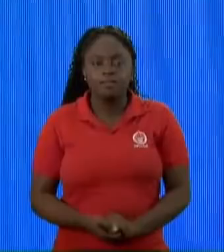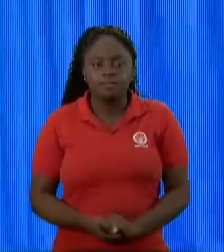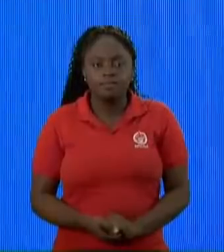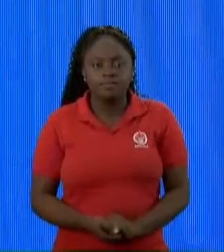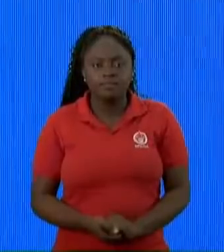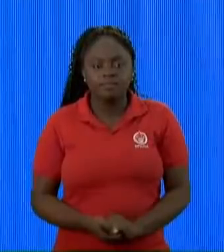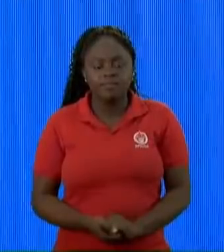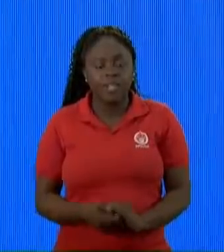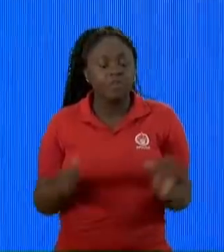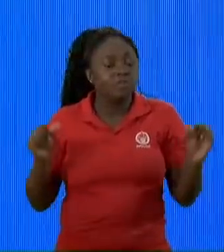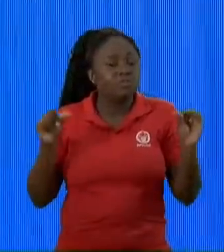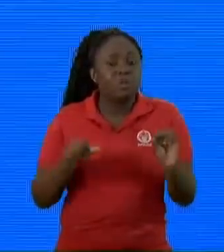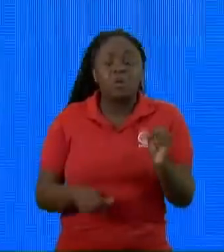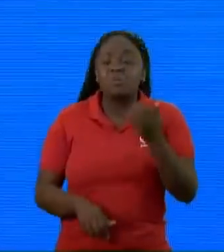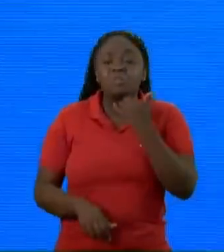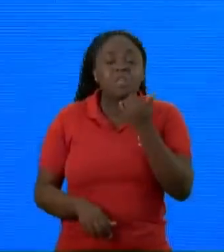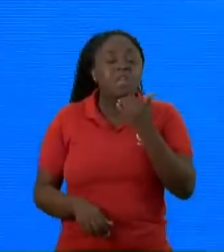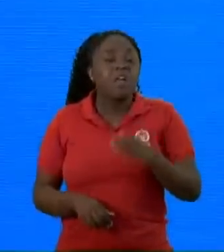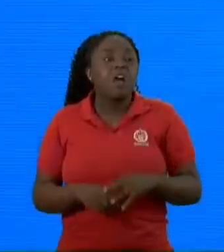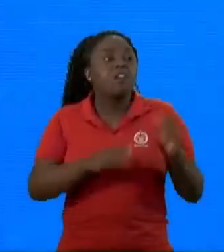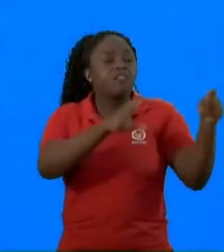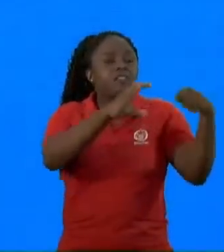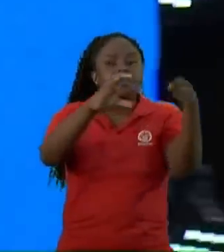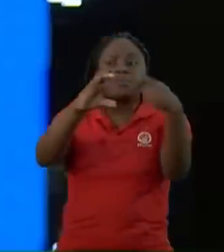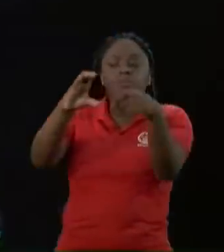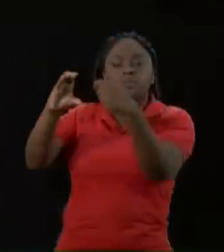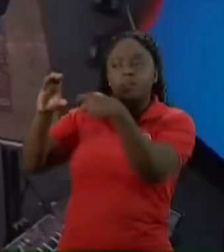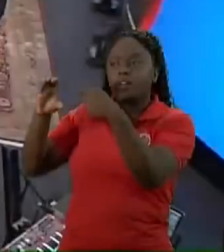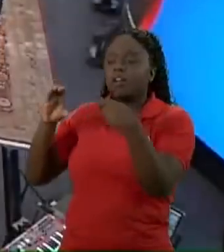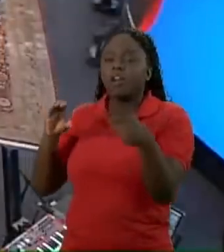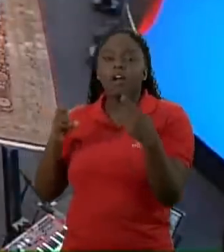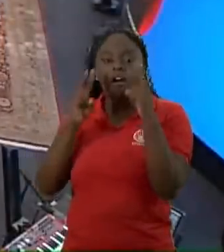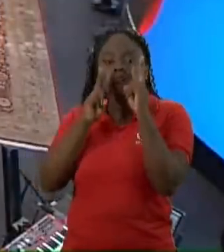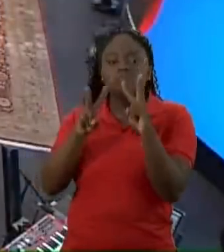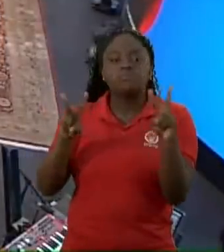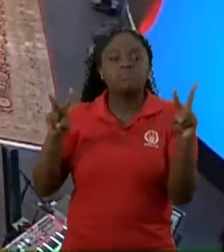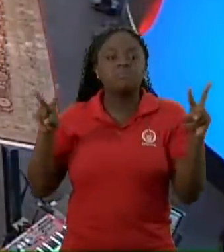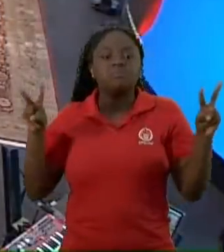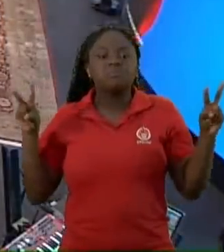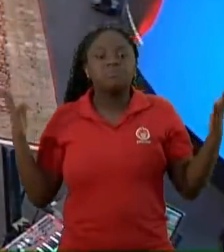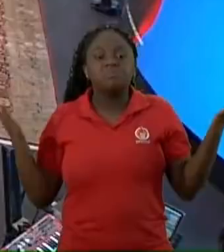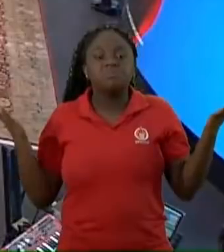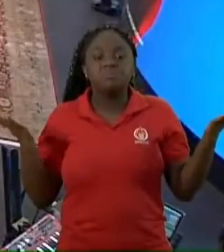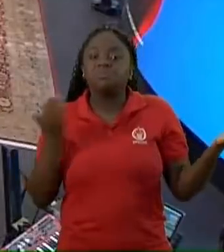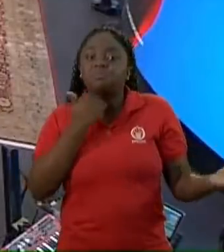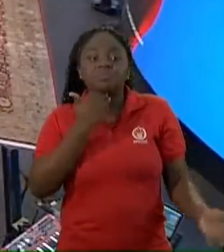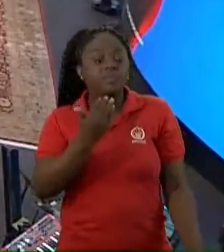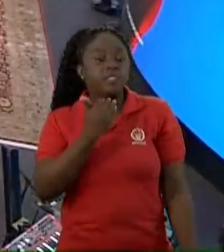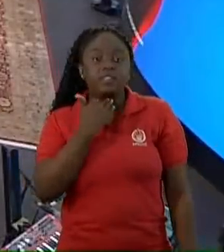É muito ruim Tem ninguém Filma aí Filma aí Filma os bancos aqui Olha aí Olha aqui, gente